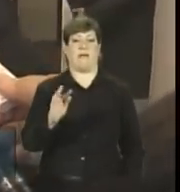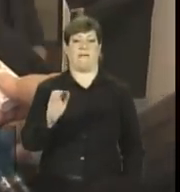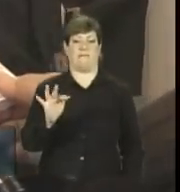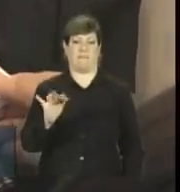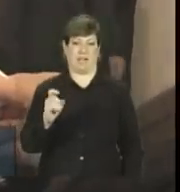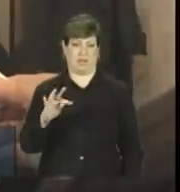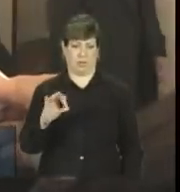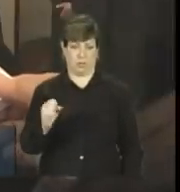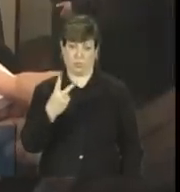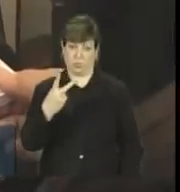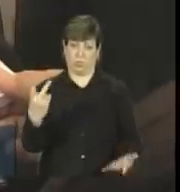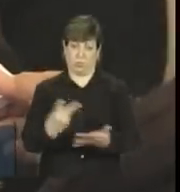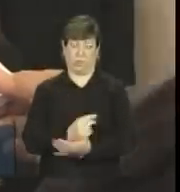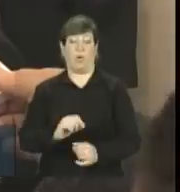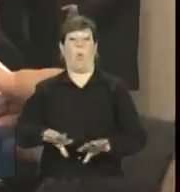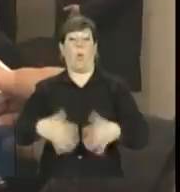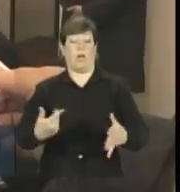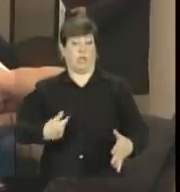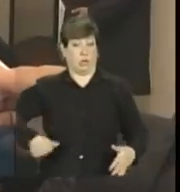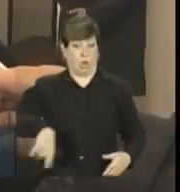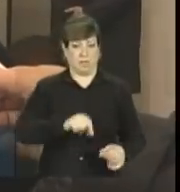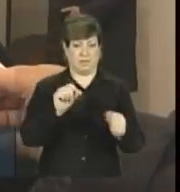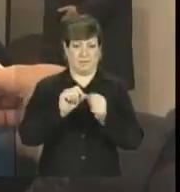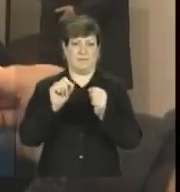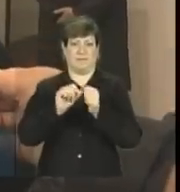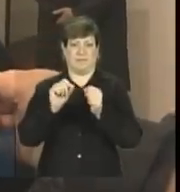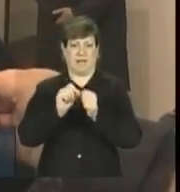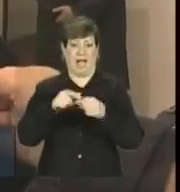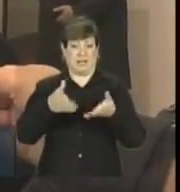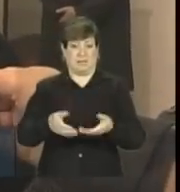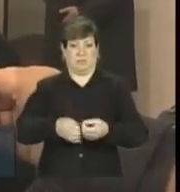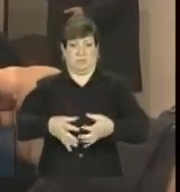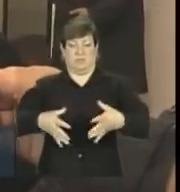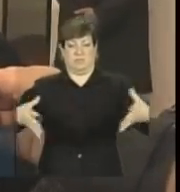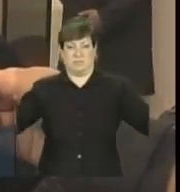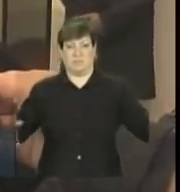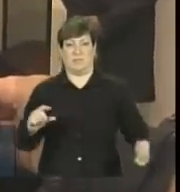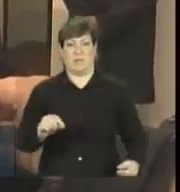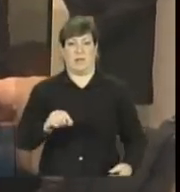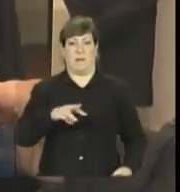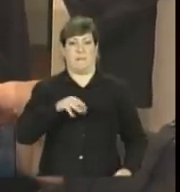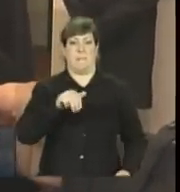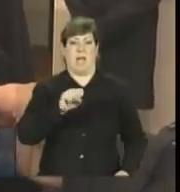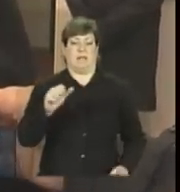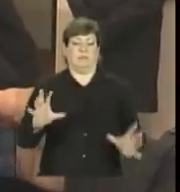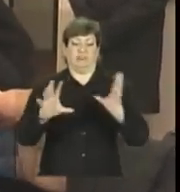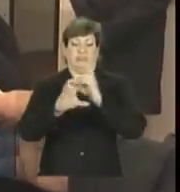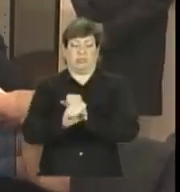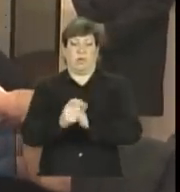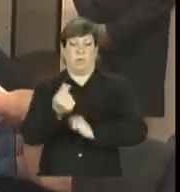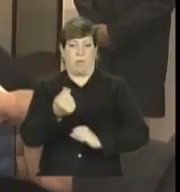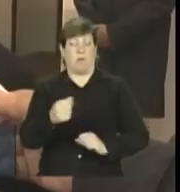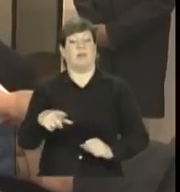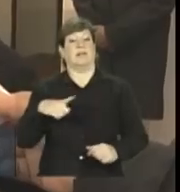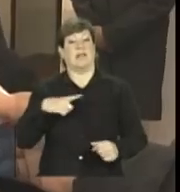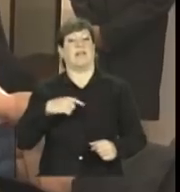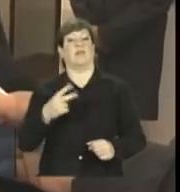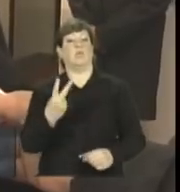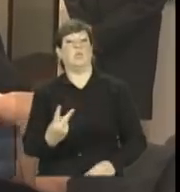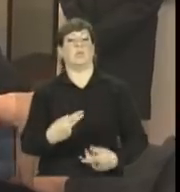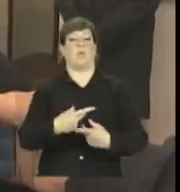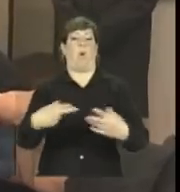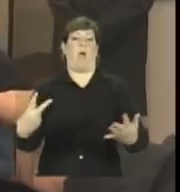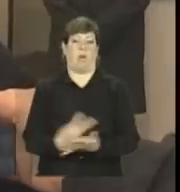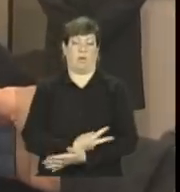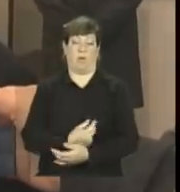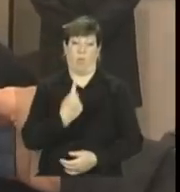Você, quando expande nessa proporção a massa monetária, você produz dois efeitos. Um